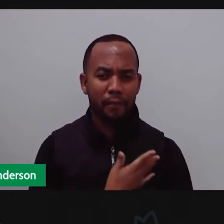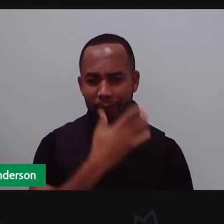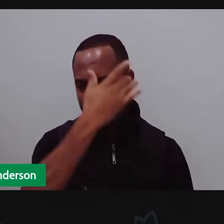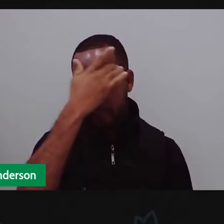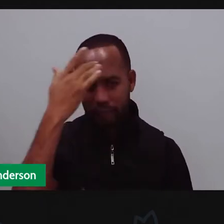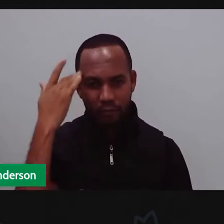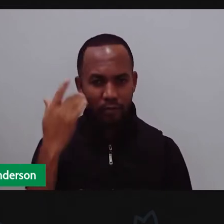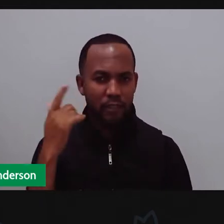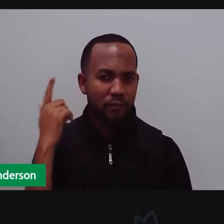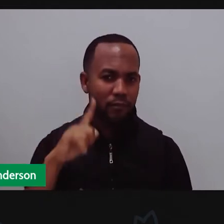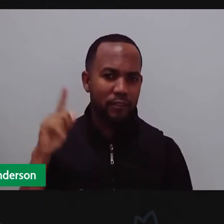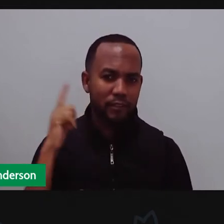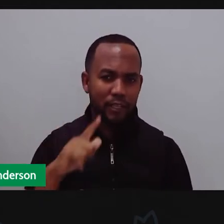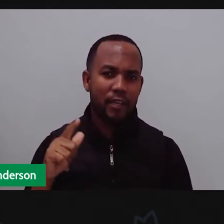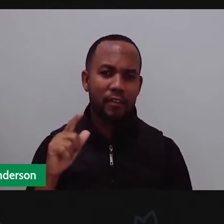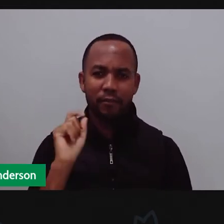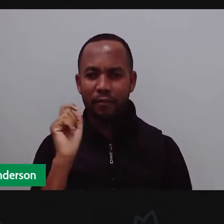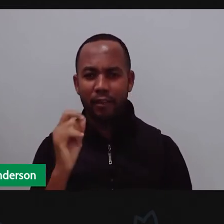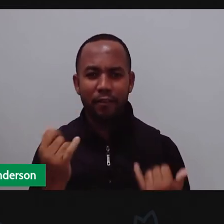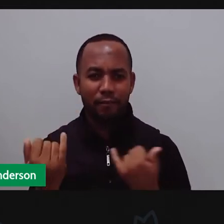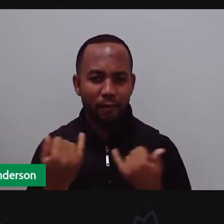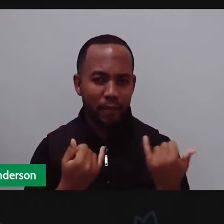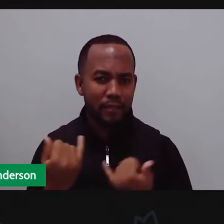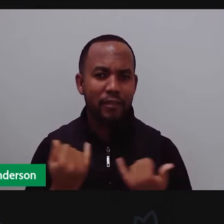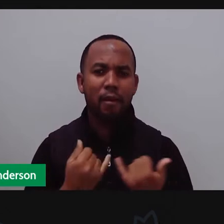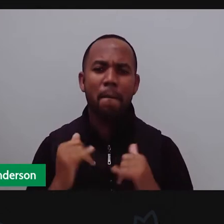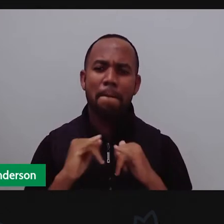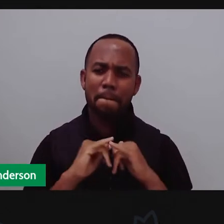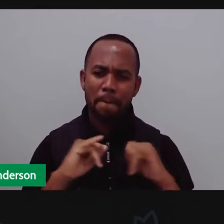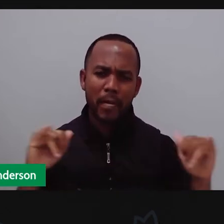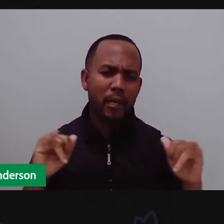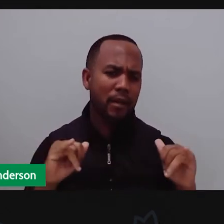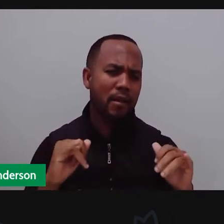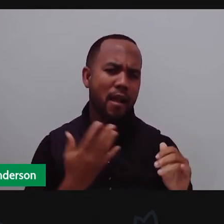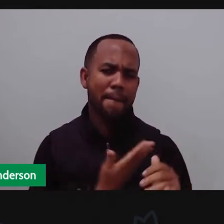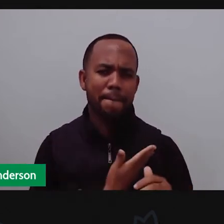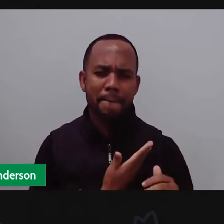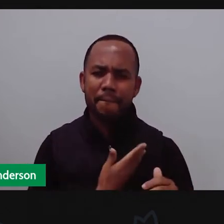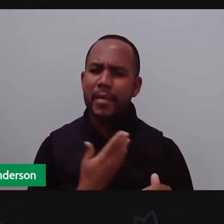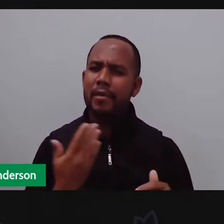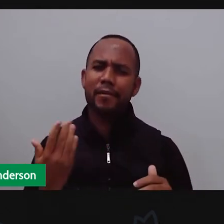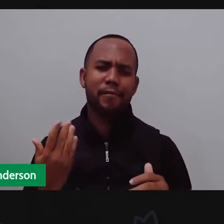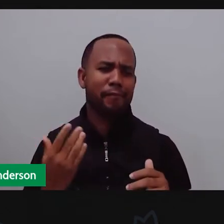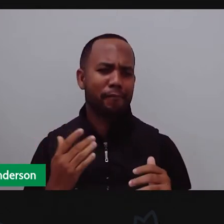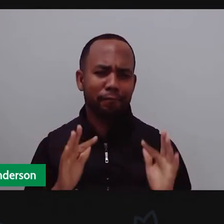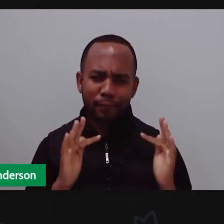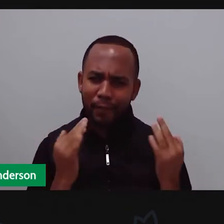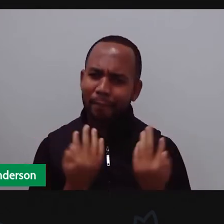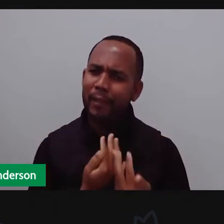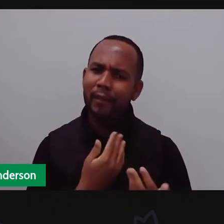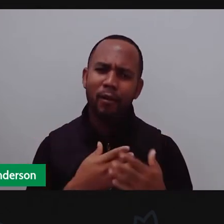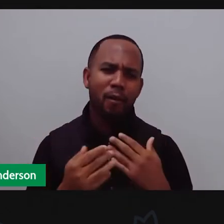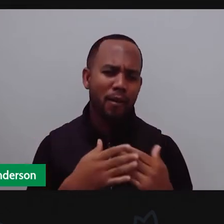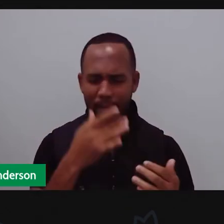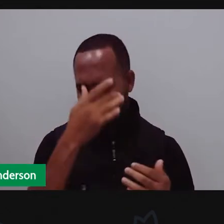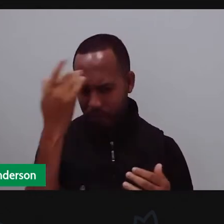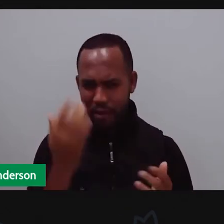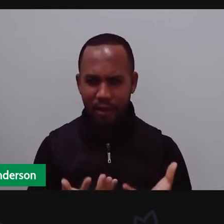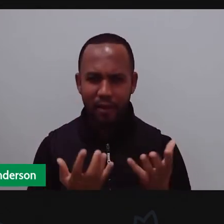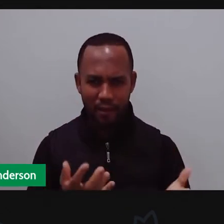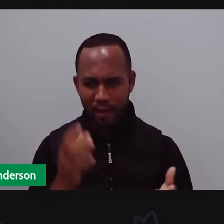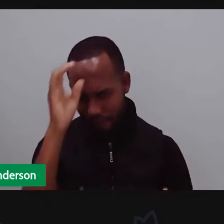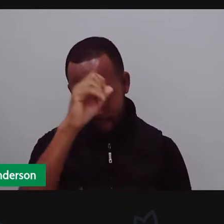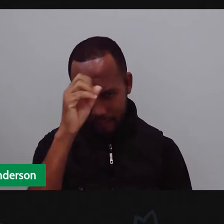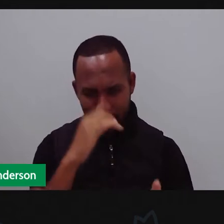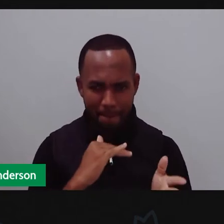consigam ter acesso a essas informações, tá? Não deixa de compartilhar o vídeo, de curtir, comentar aí, principalmente se